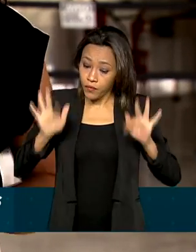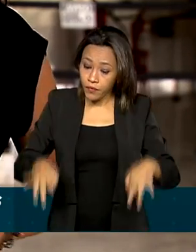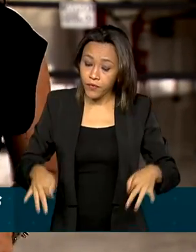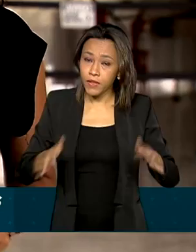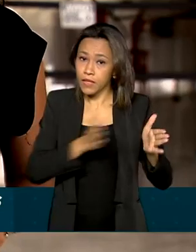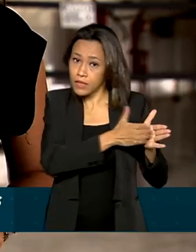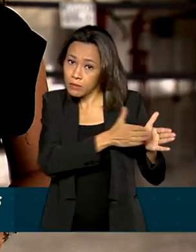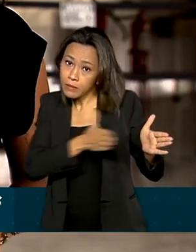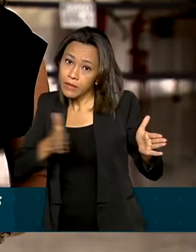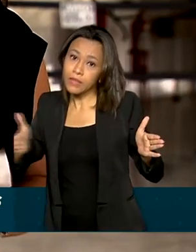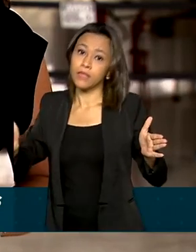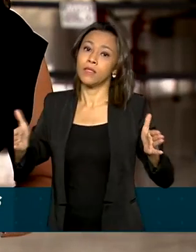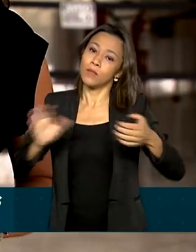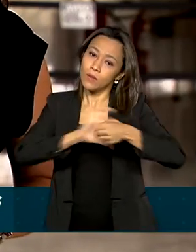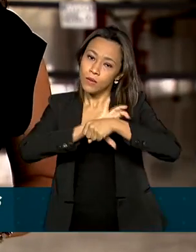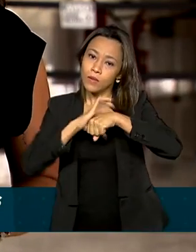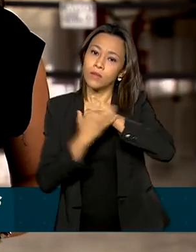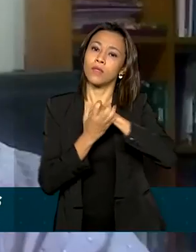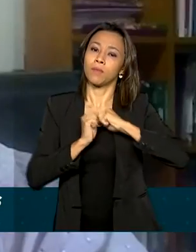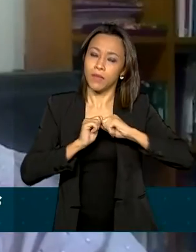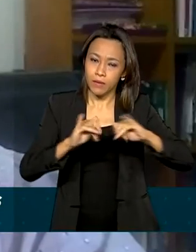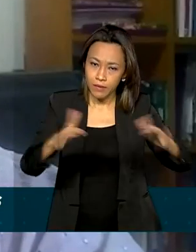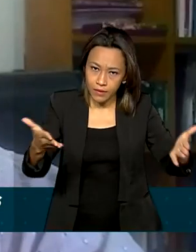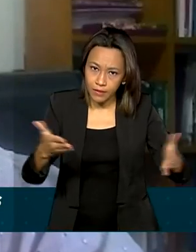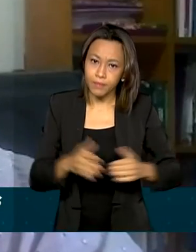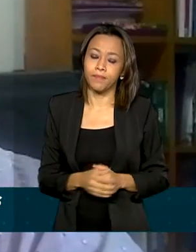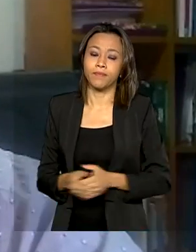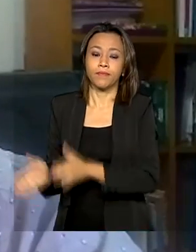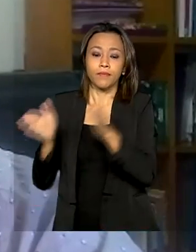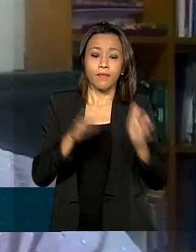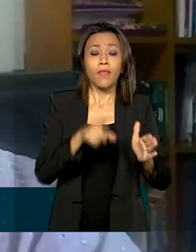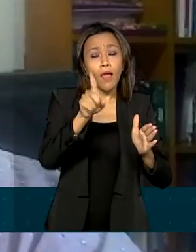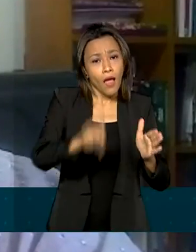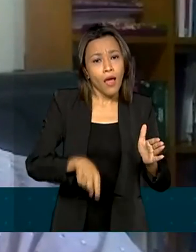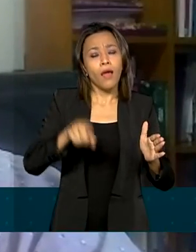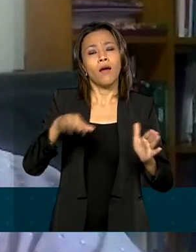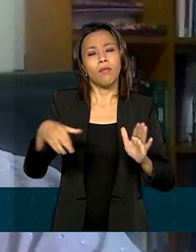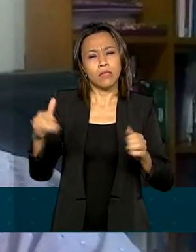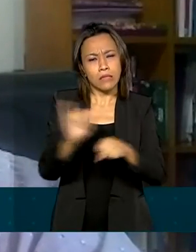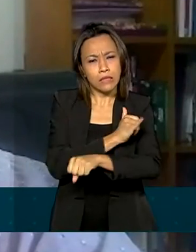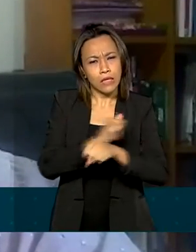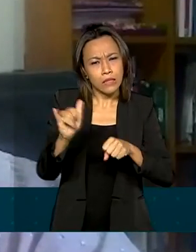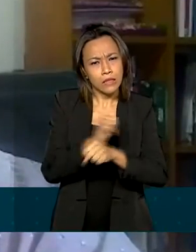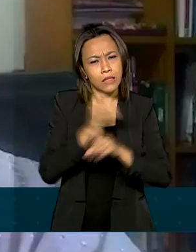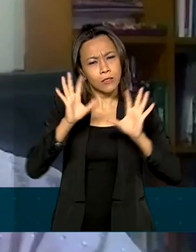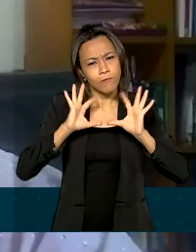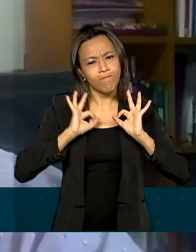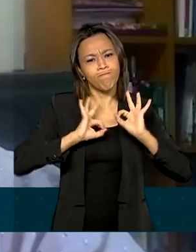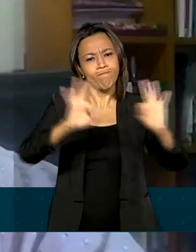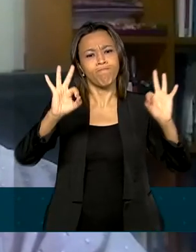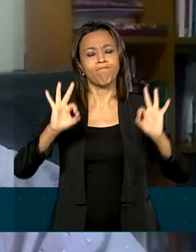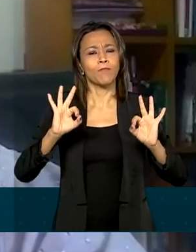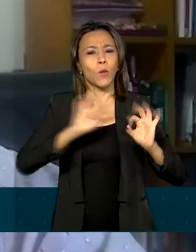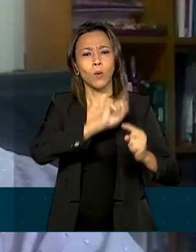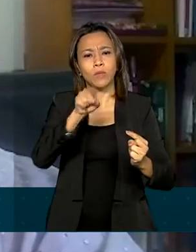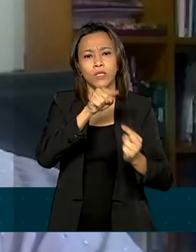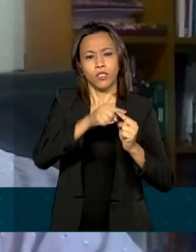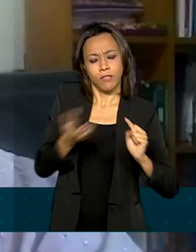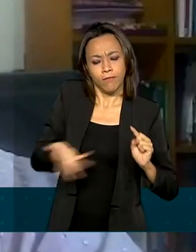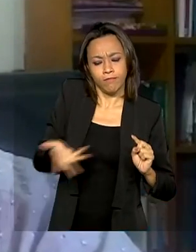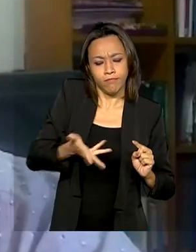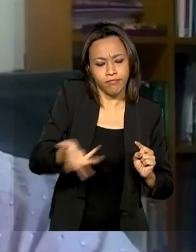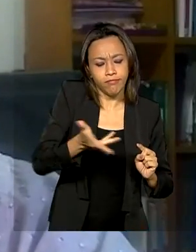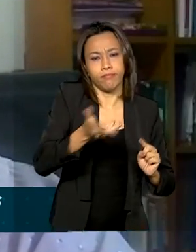decretado por conta da pandemia. É uma medida adequada, correta, no sentido de trazer essa agilidade e